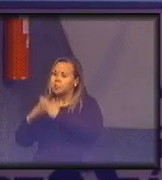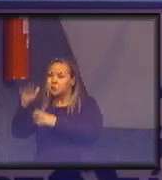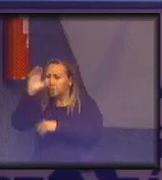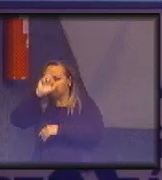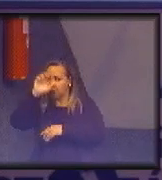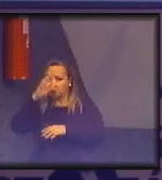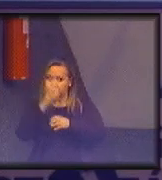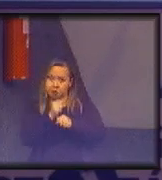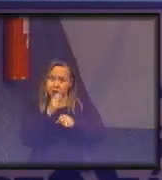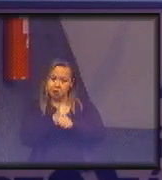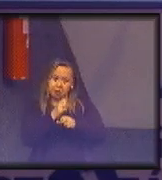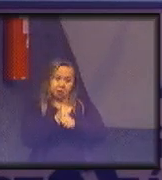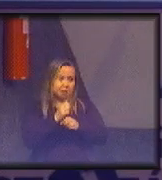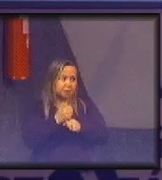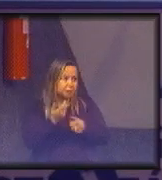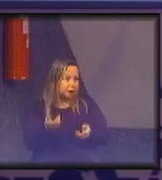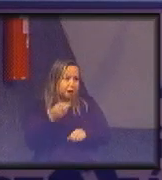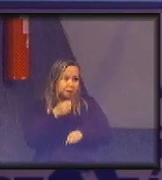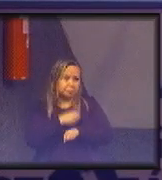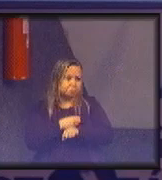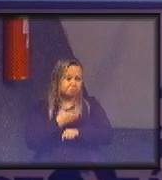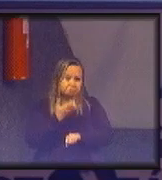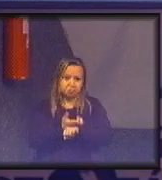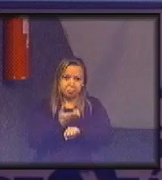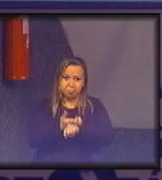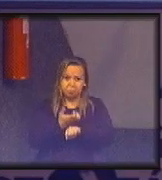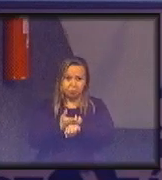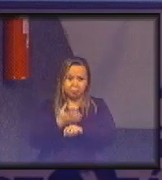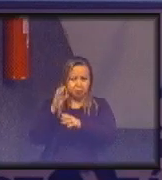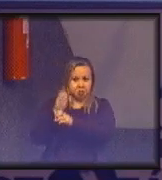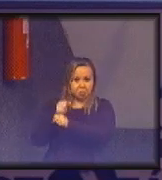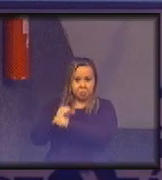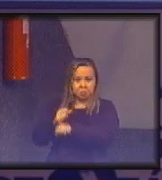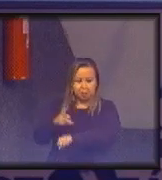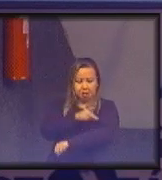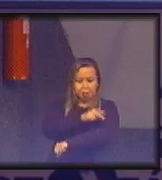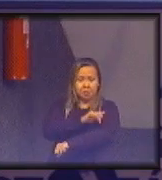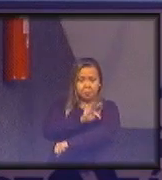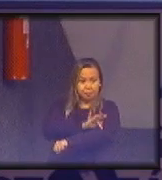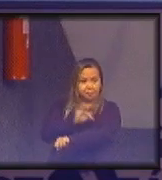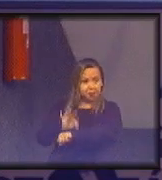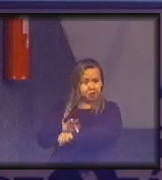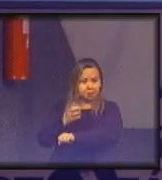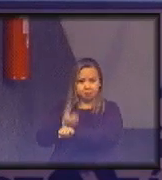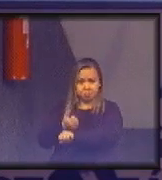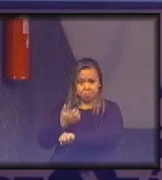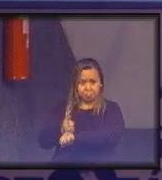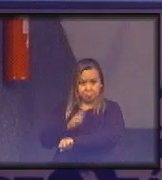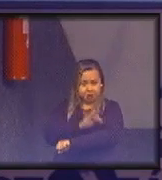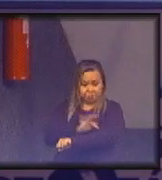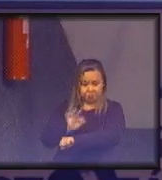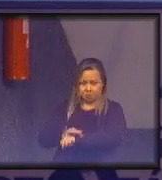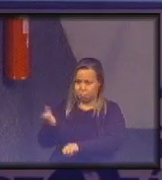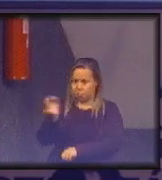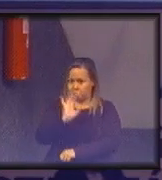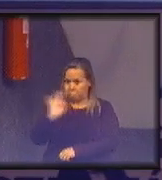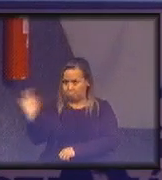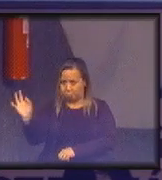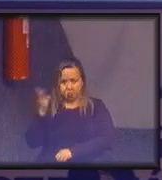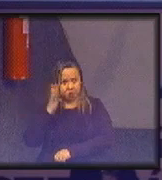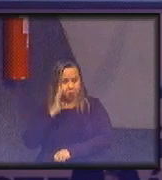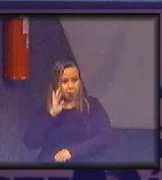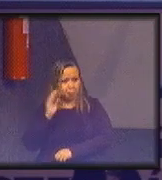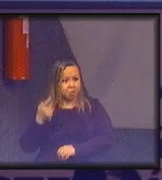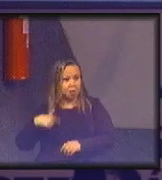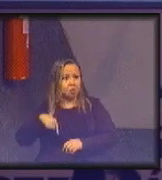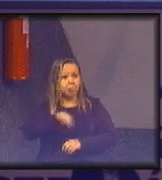na disciplina do quê? de cálculo vou aprender física na disciplina de física isso foi ótimo isso tirou a